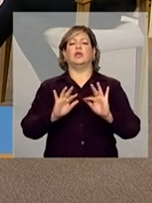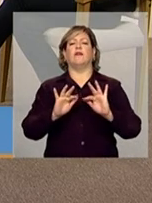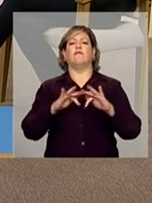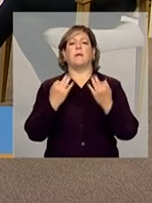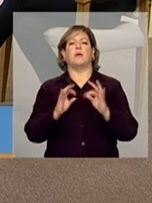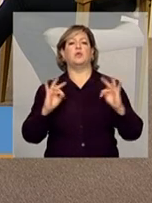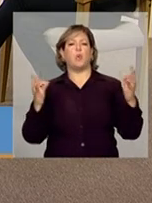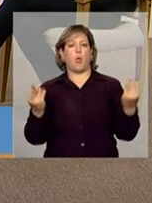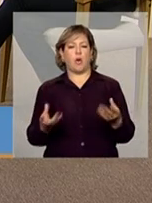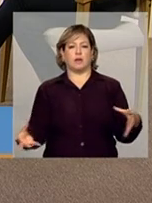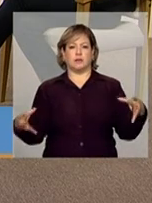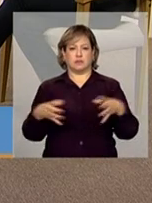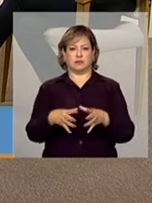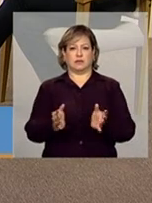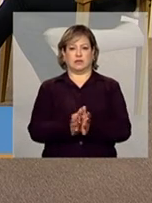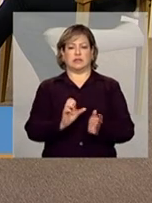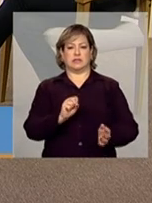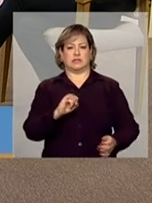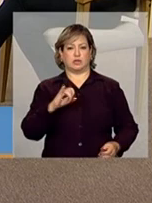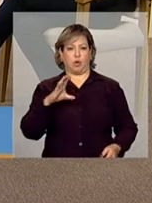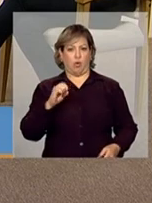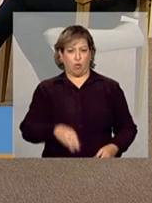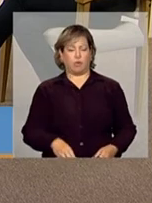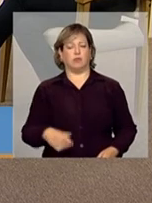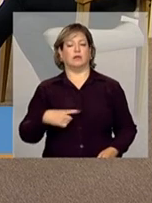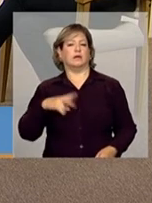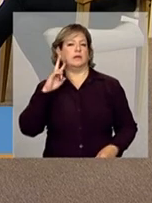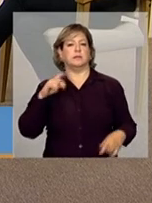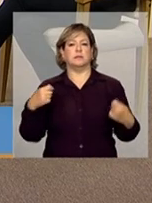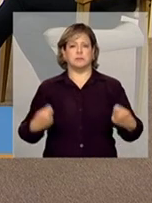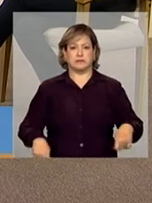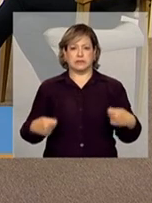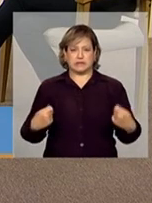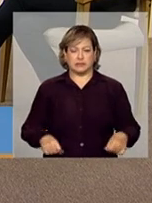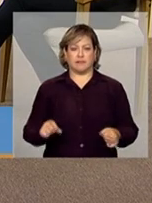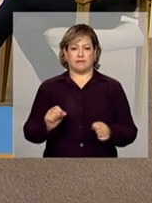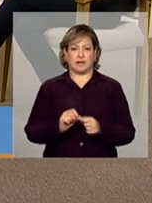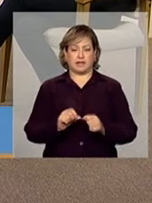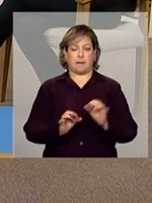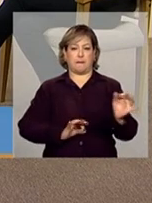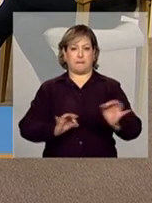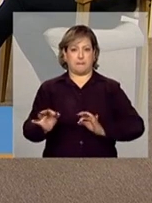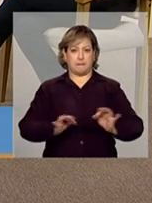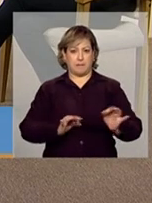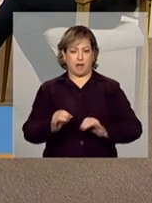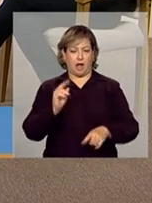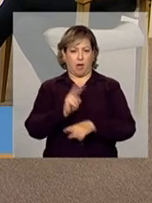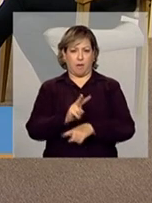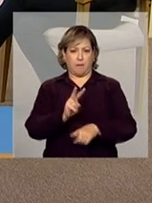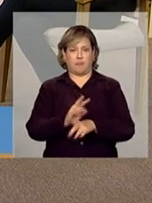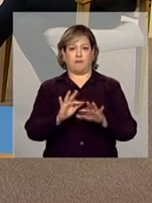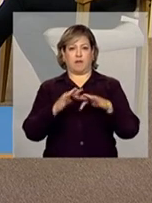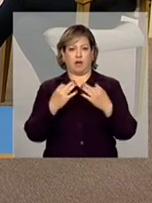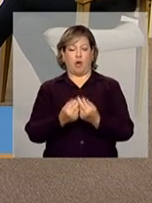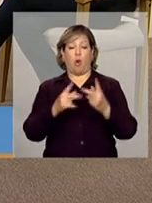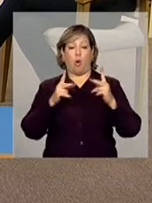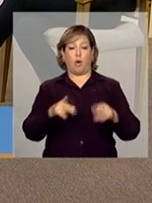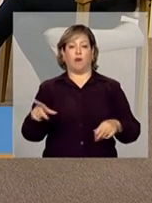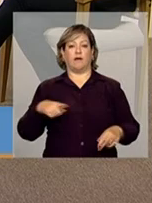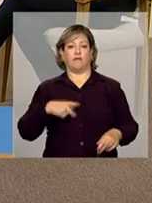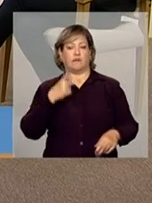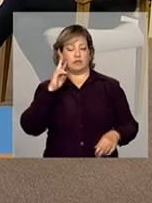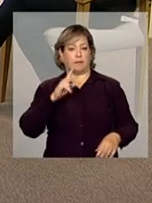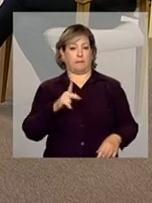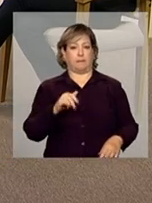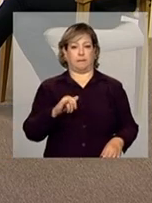SICOM, é preciso construir um plano de acompanhamento familiar conforme prevê o serviço do PAIF?